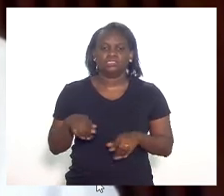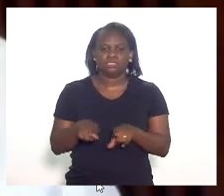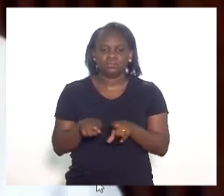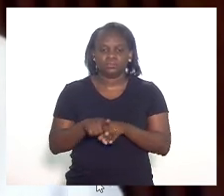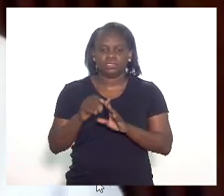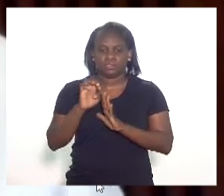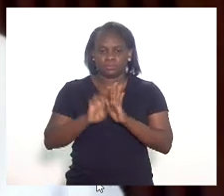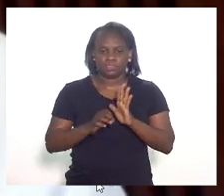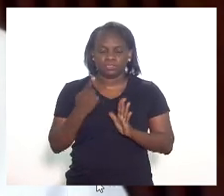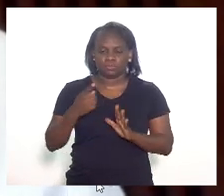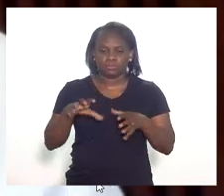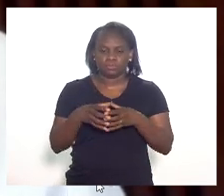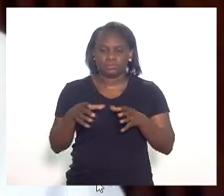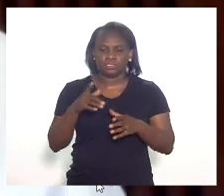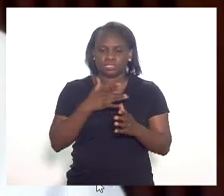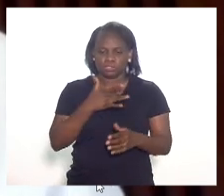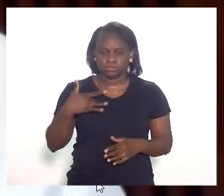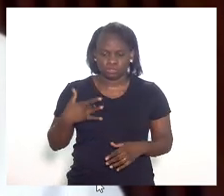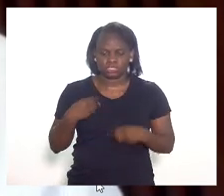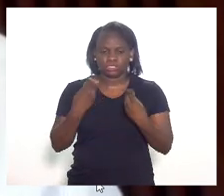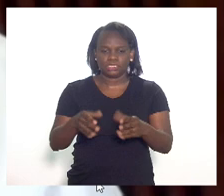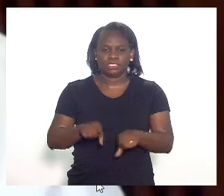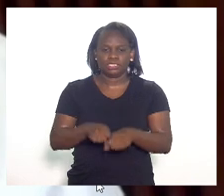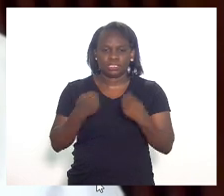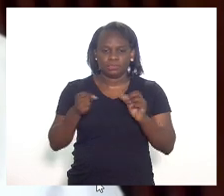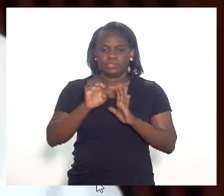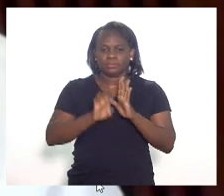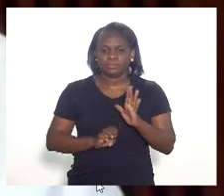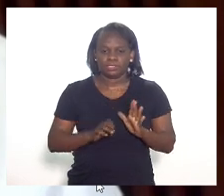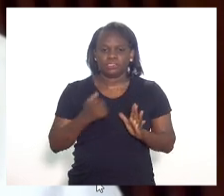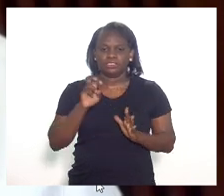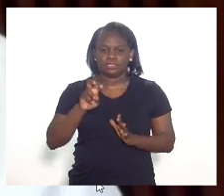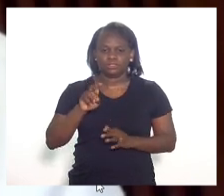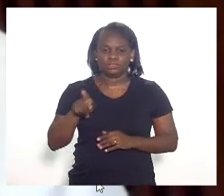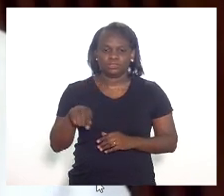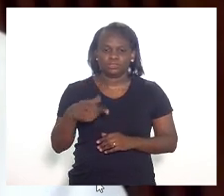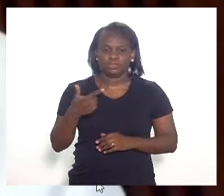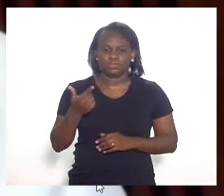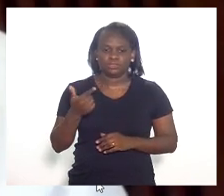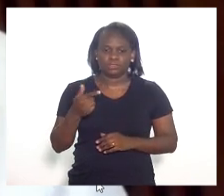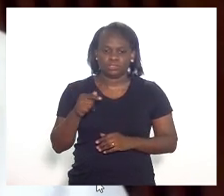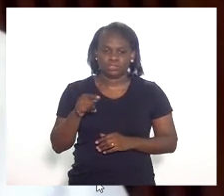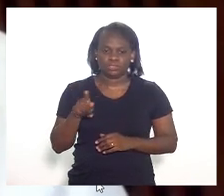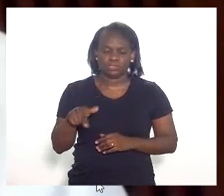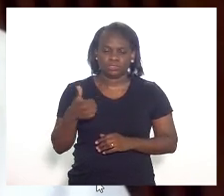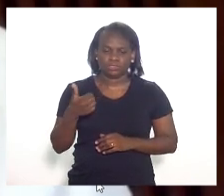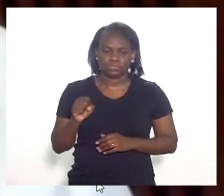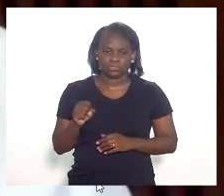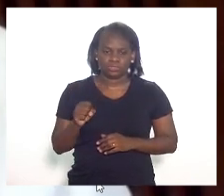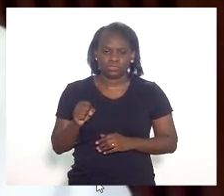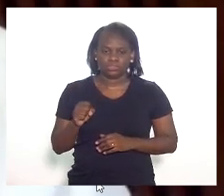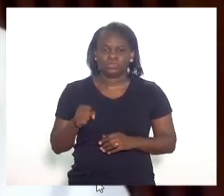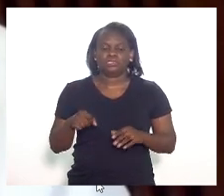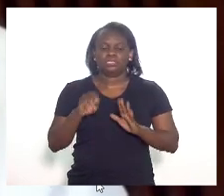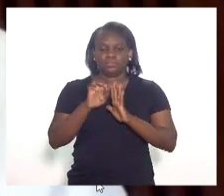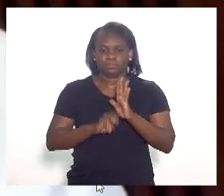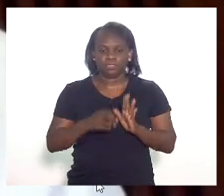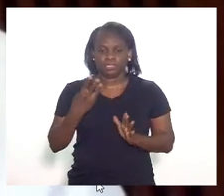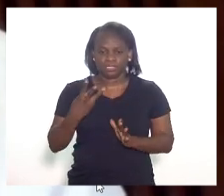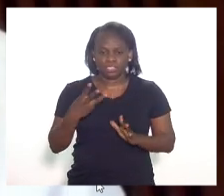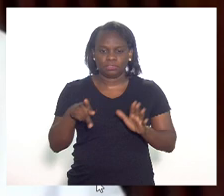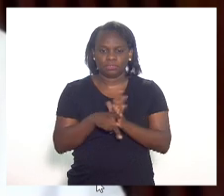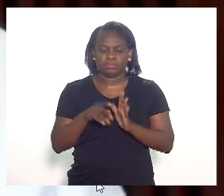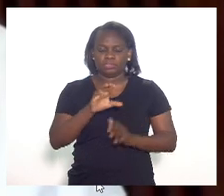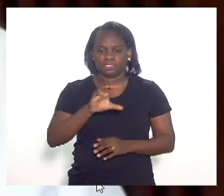1 da Comissão de Saúde, pela presidicabilidade das emendas 5, 12 e 18, pela emenda 3 da